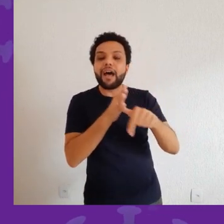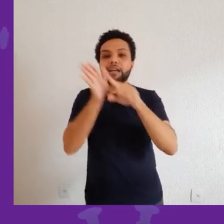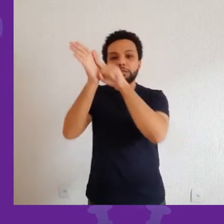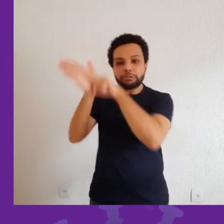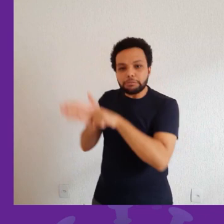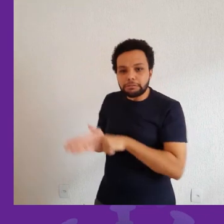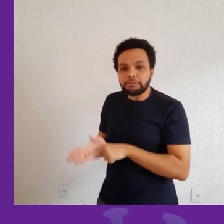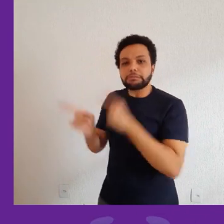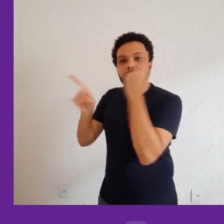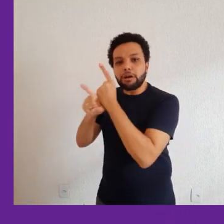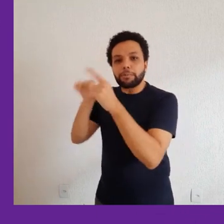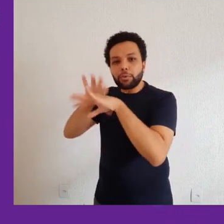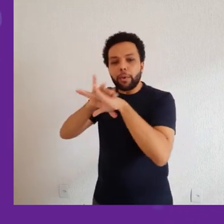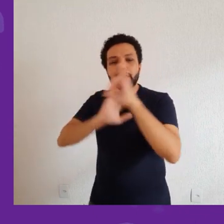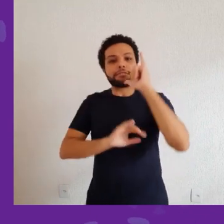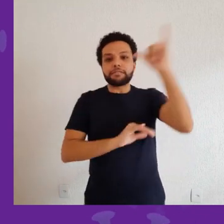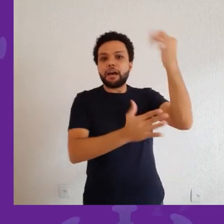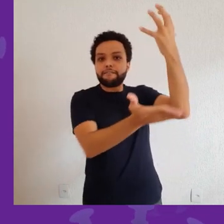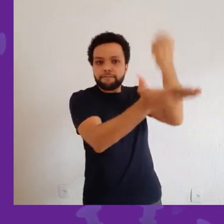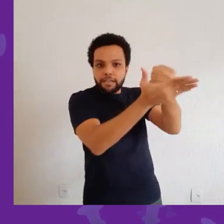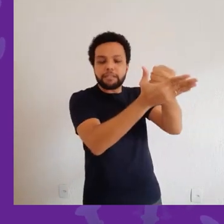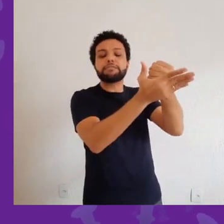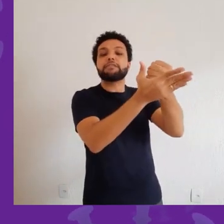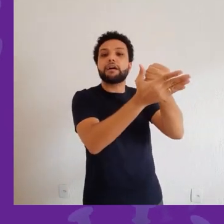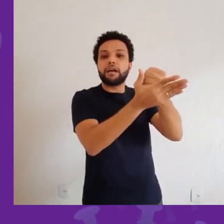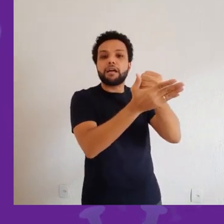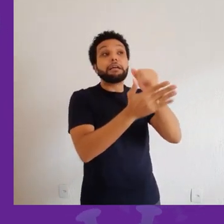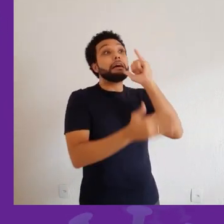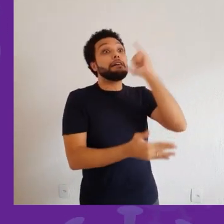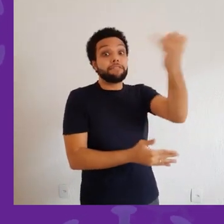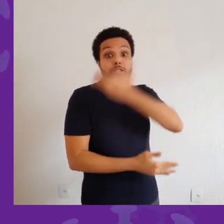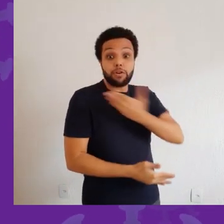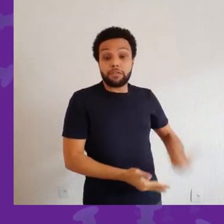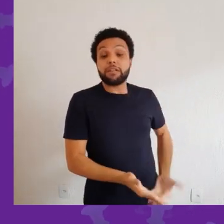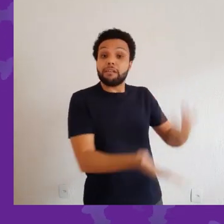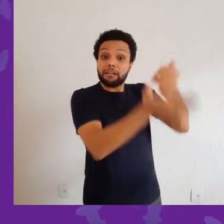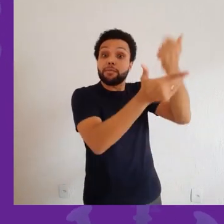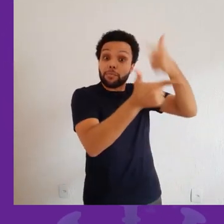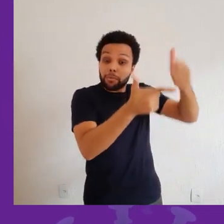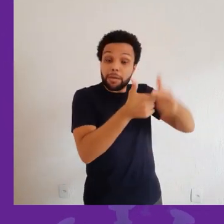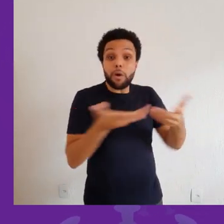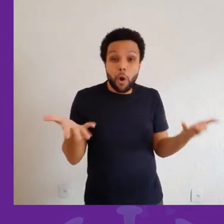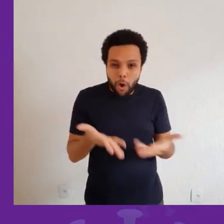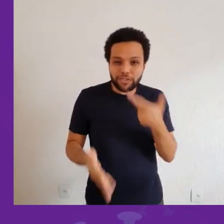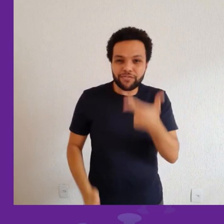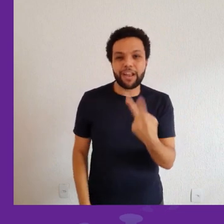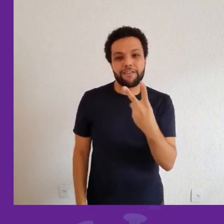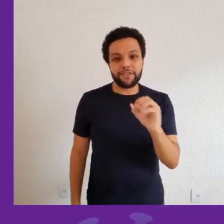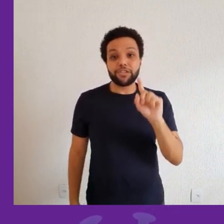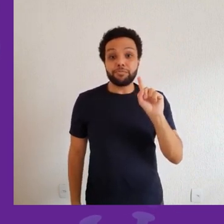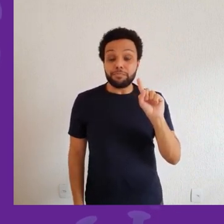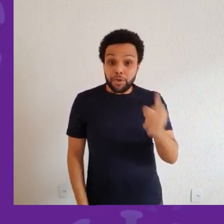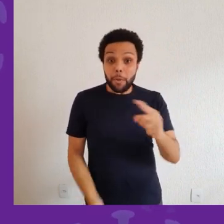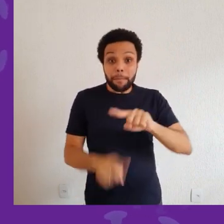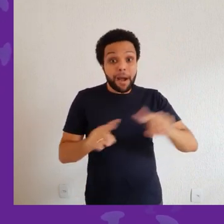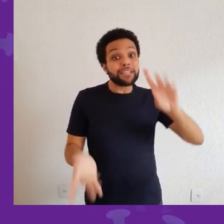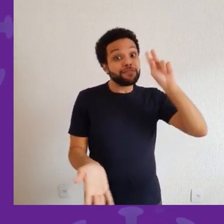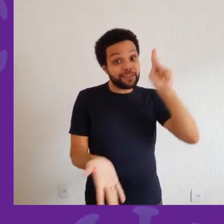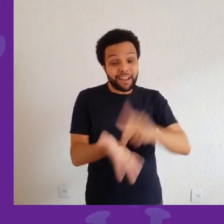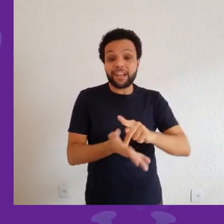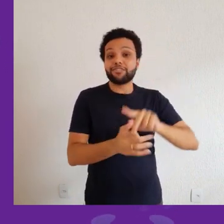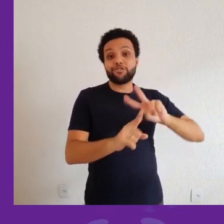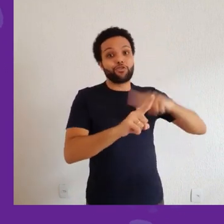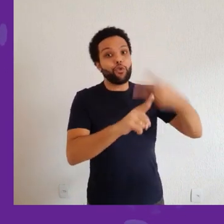realização de exames e outras coisas. Então, quando eu falo que já tem 20 mil casos, na verdade, já tem muito mais do que isso. Eu só vou ficar sabendo